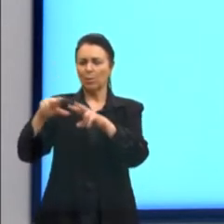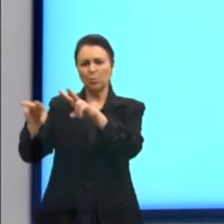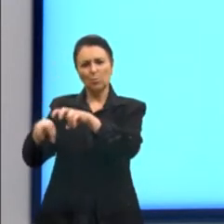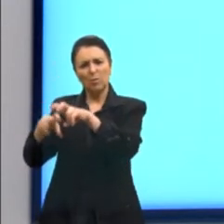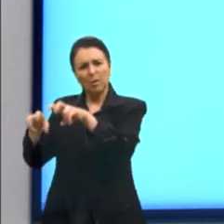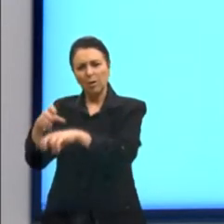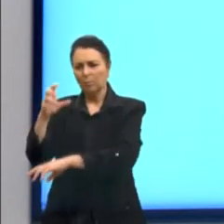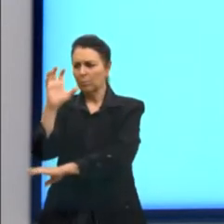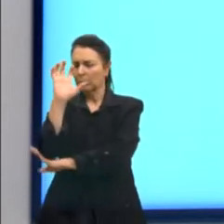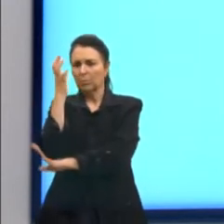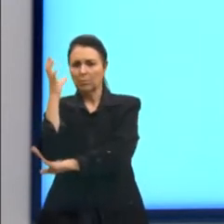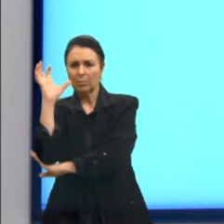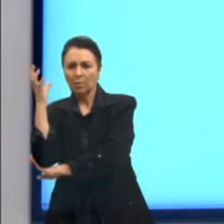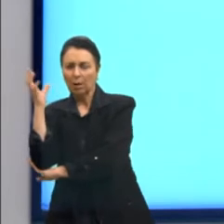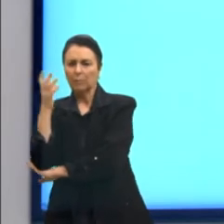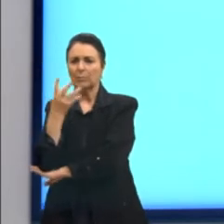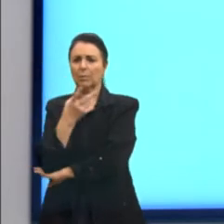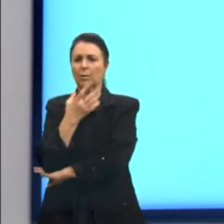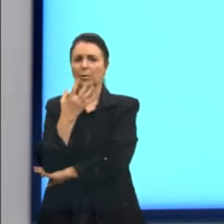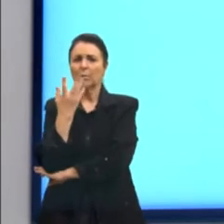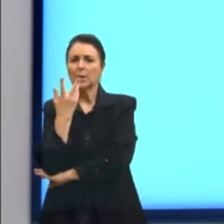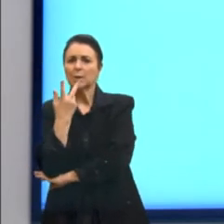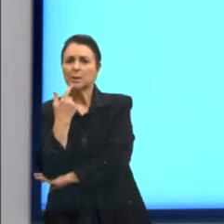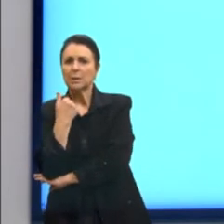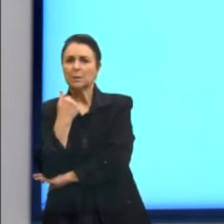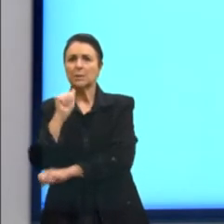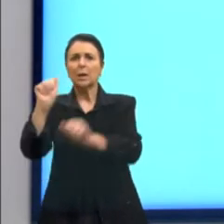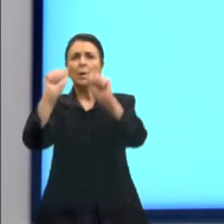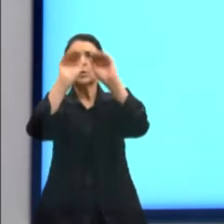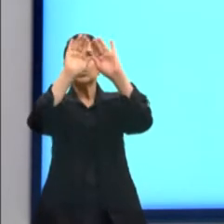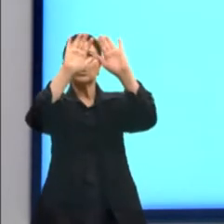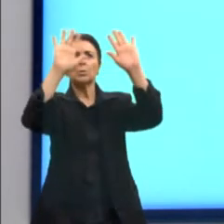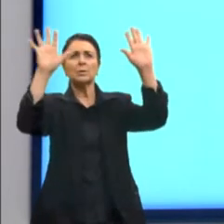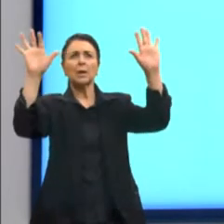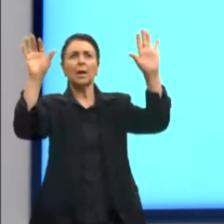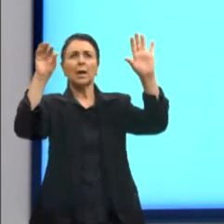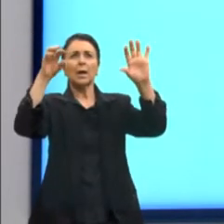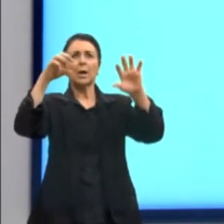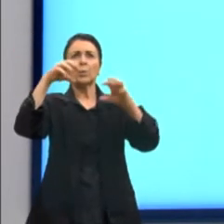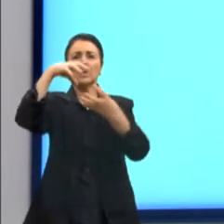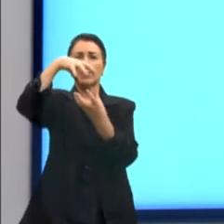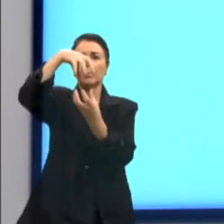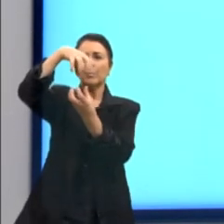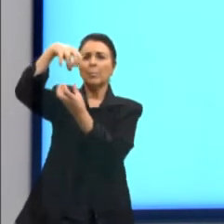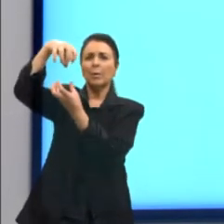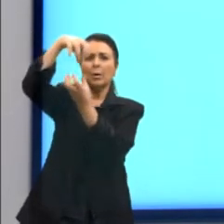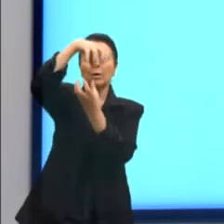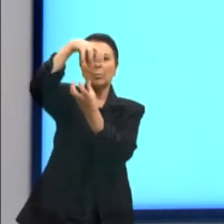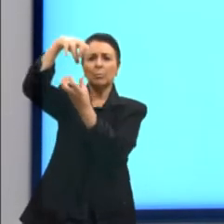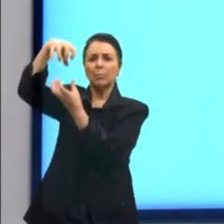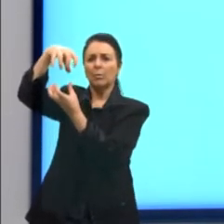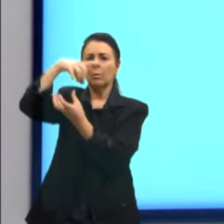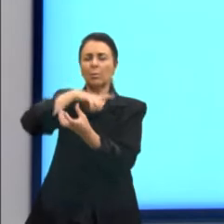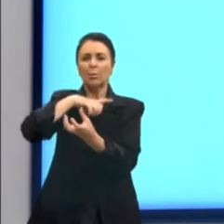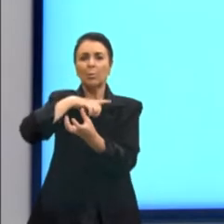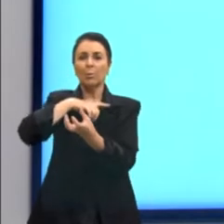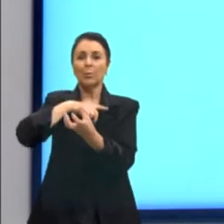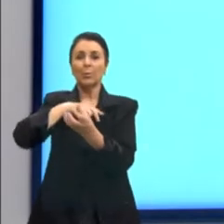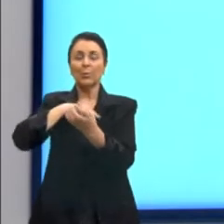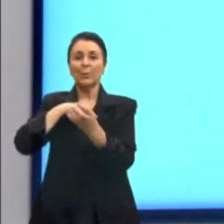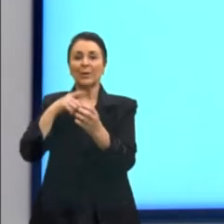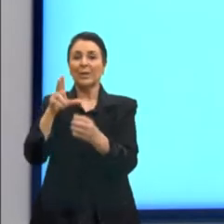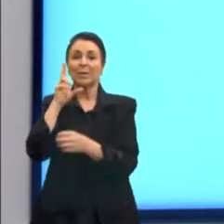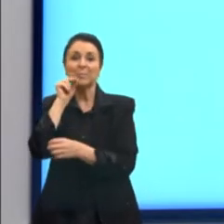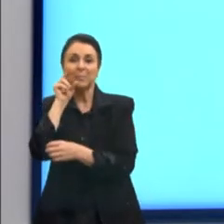árvore e uma criança. No céu, a gente tem balões e pássaros. Tudo isso saindo de dentro do livro. E eu